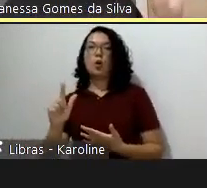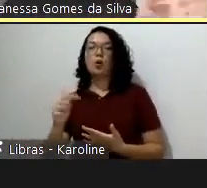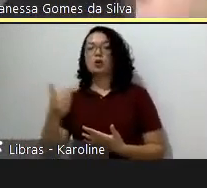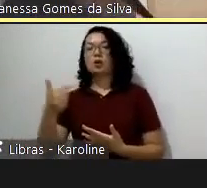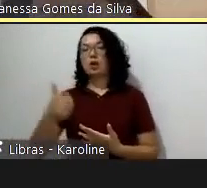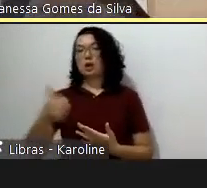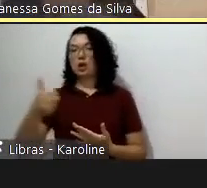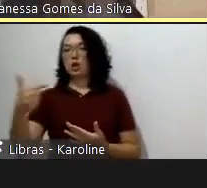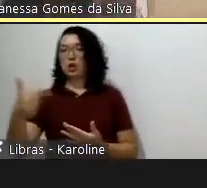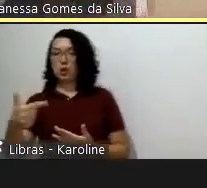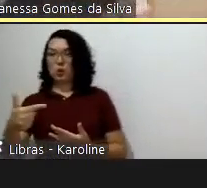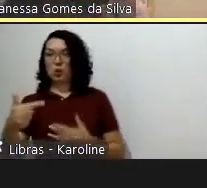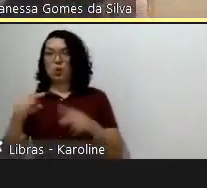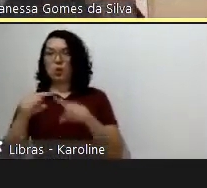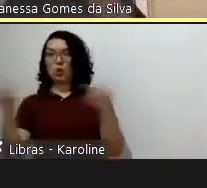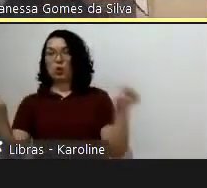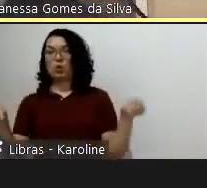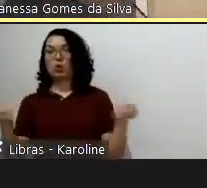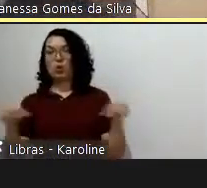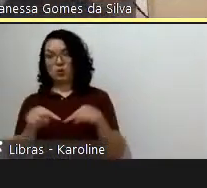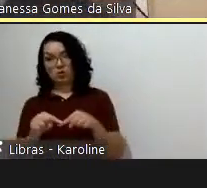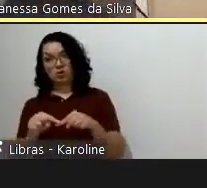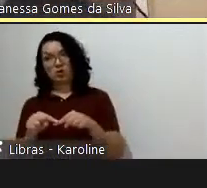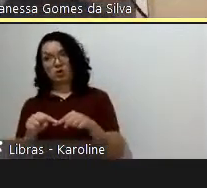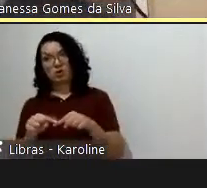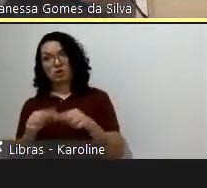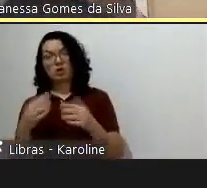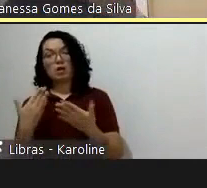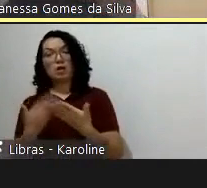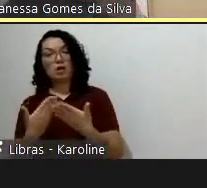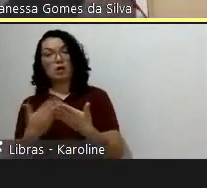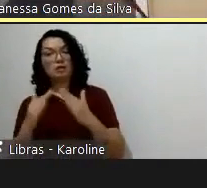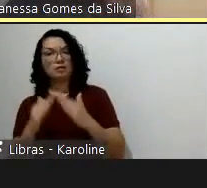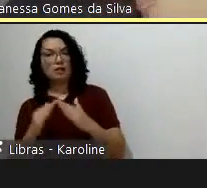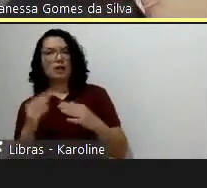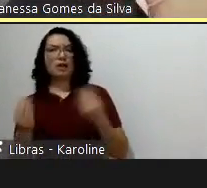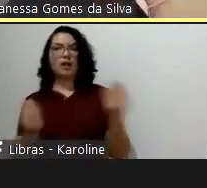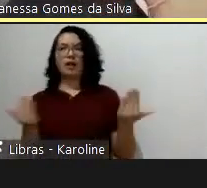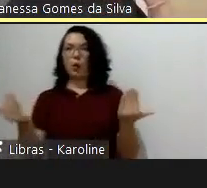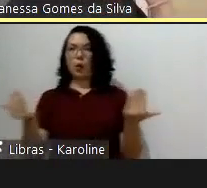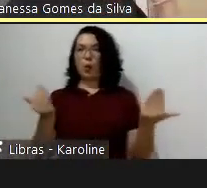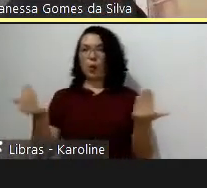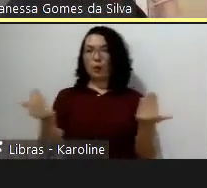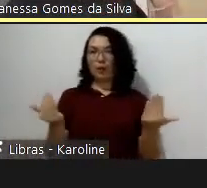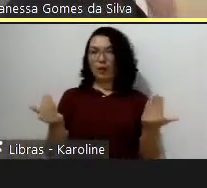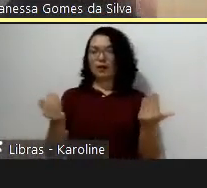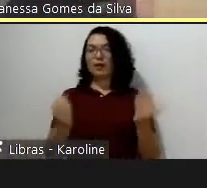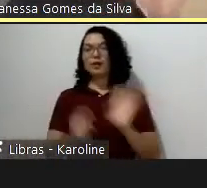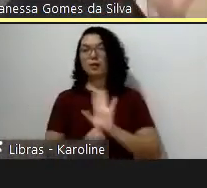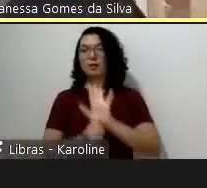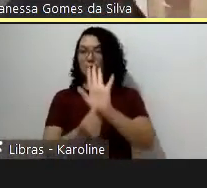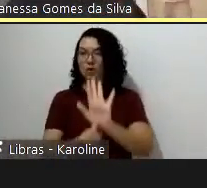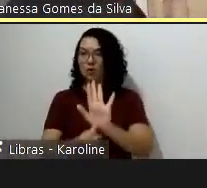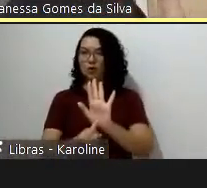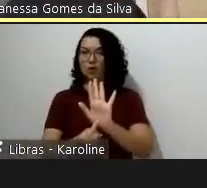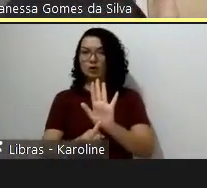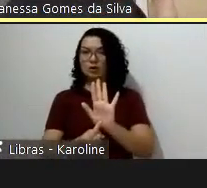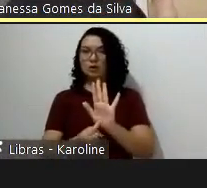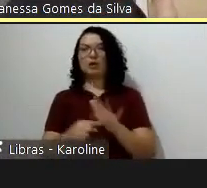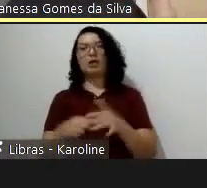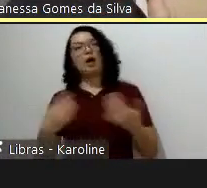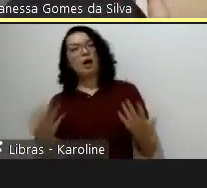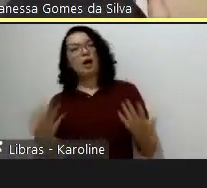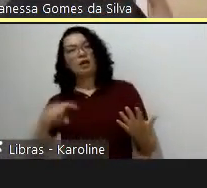exemplo. Com doze salas, se aproveita uma mesma infraestrutura básica para atender um número maior de alunos, que era a simulação,